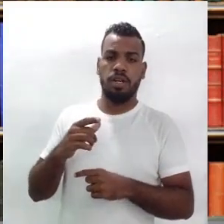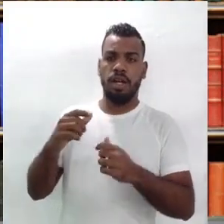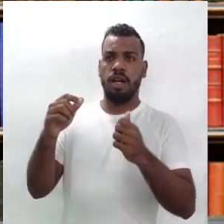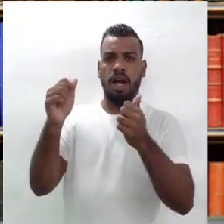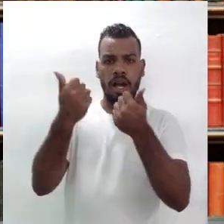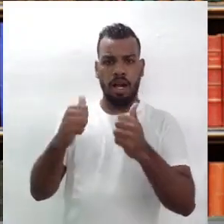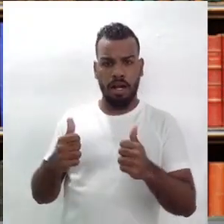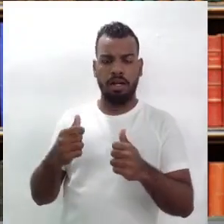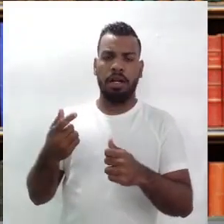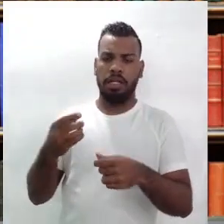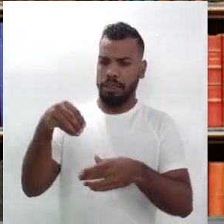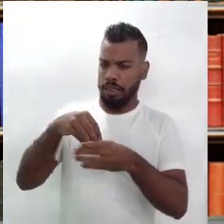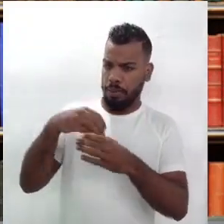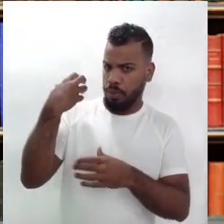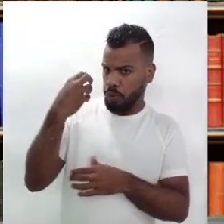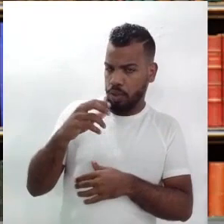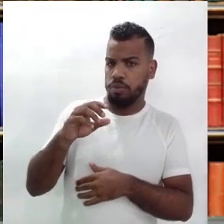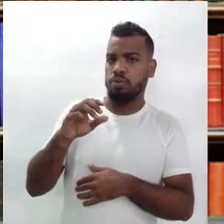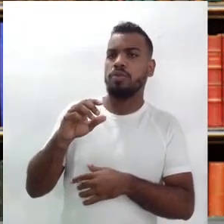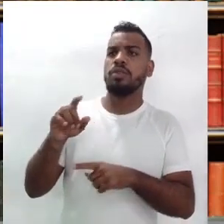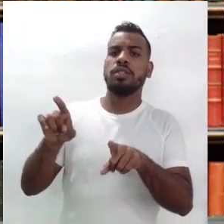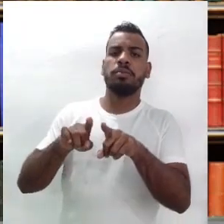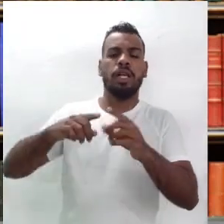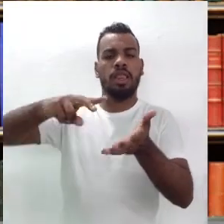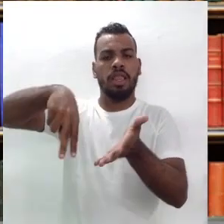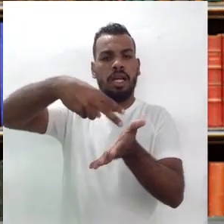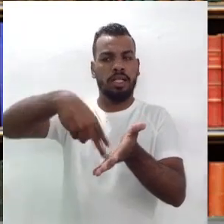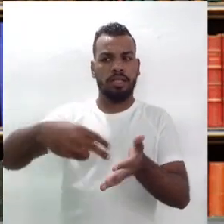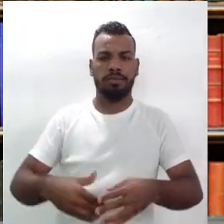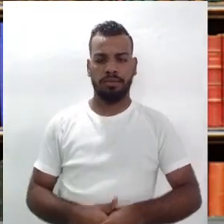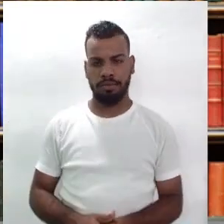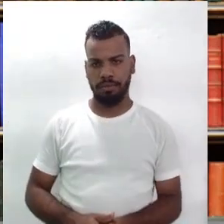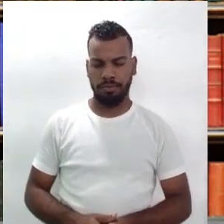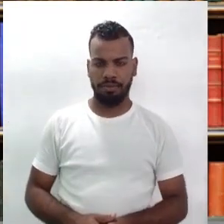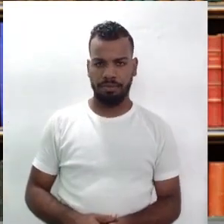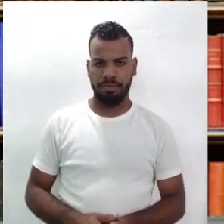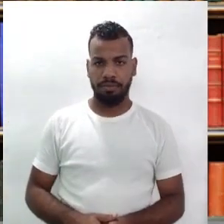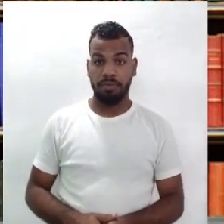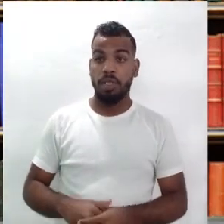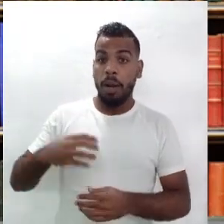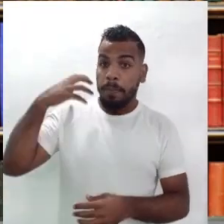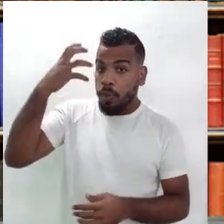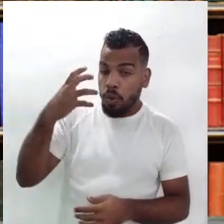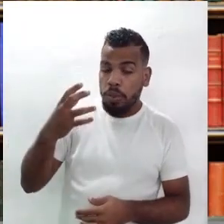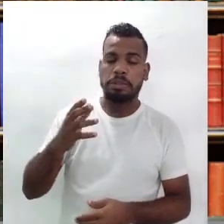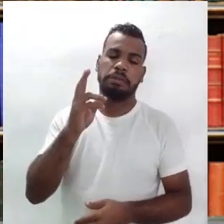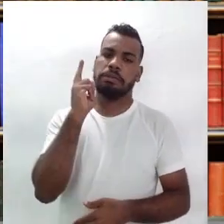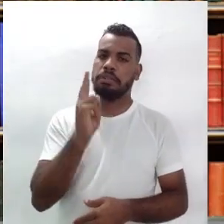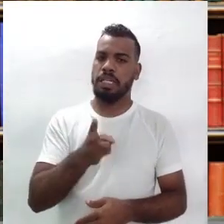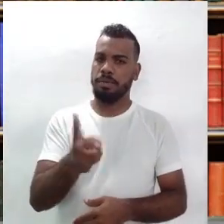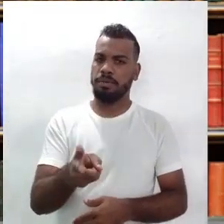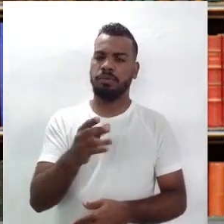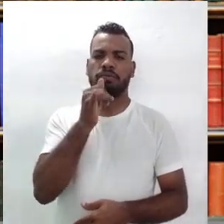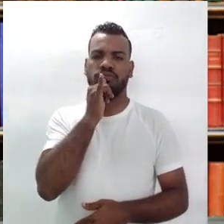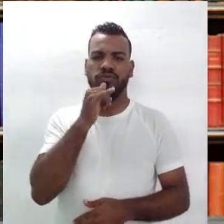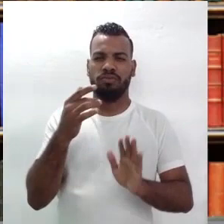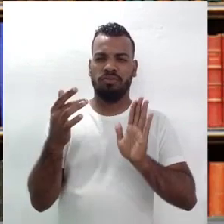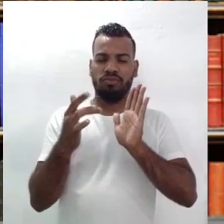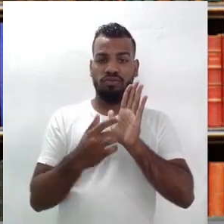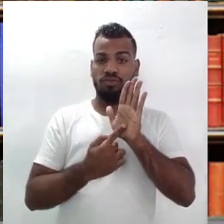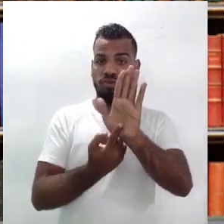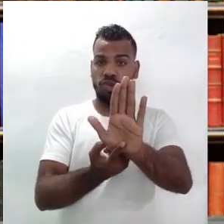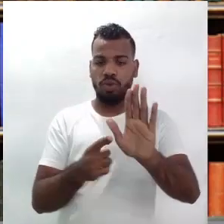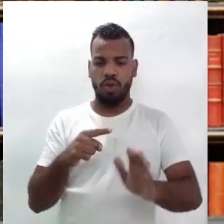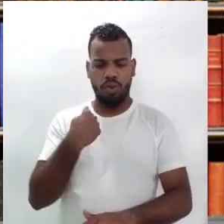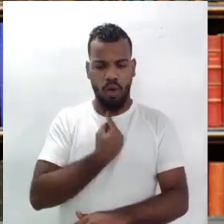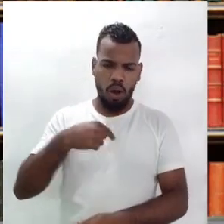não só para dentro da música, mas também para a dança. é buscando sempre essa questão, sempre batendo essa tecla do